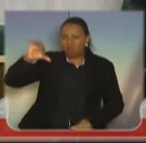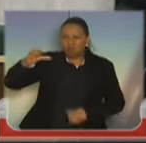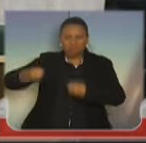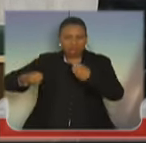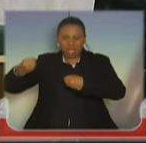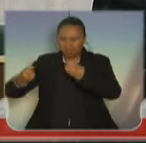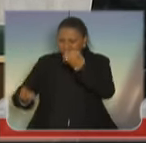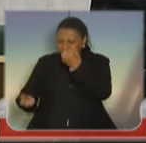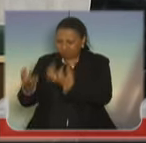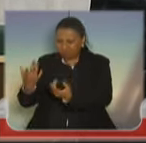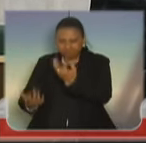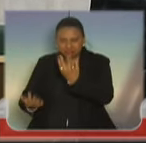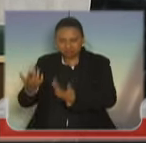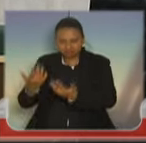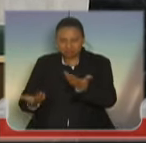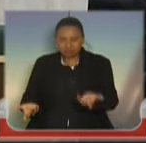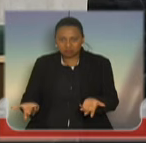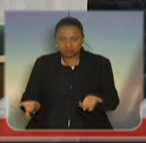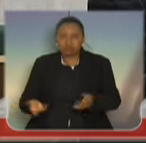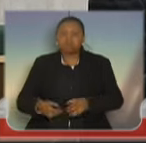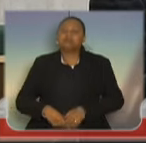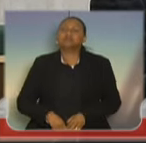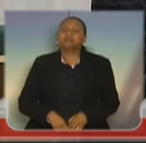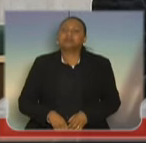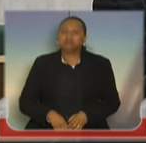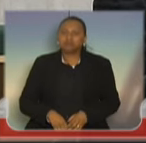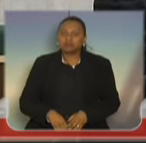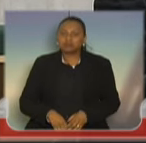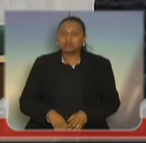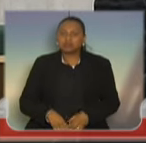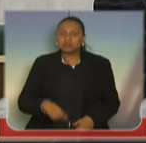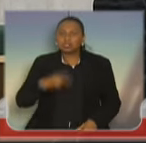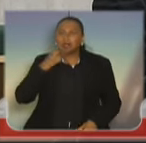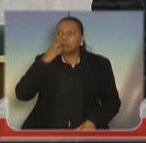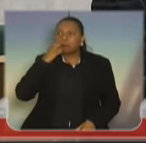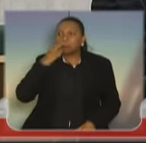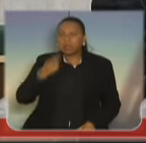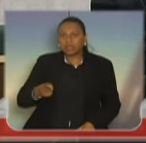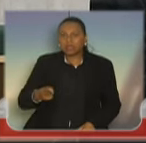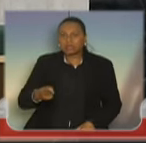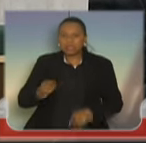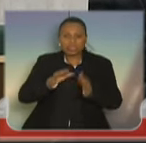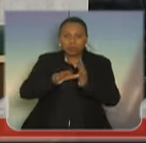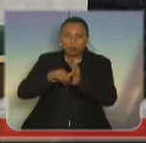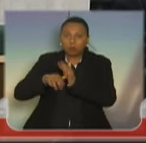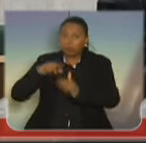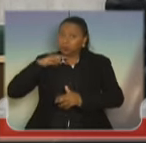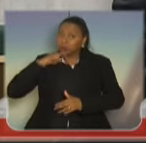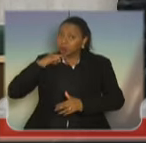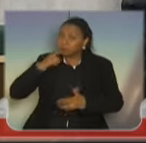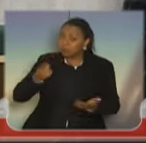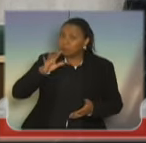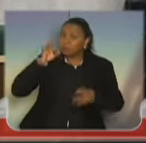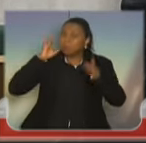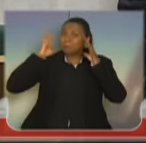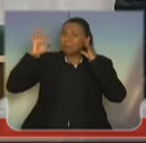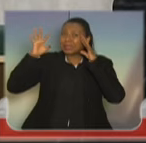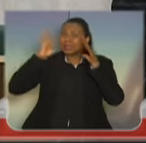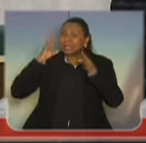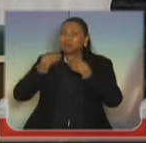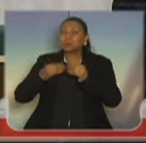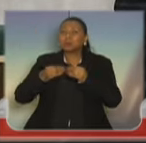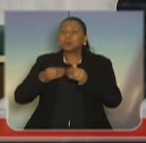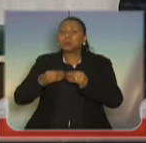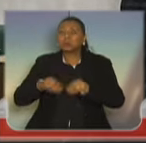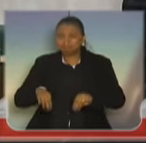incendiados. Pela comunicação, parece, deputado Ed Thomas, que eles não chegaram a concluir o roubo, mas vamos pensar no prejuízo que isso